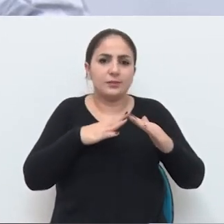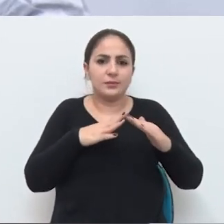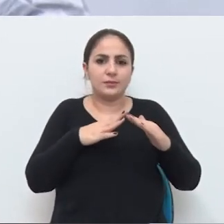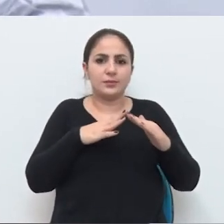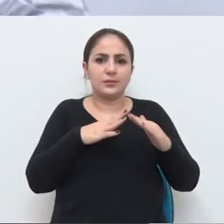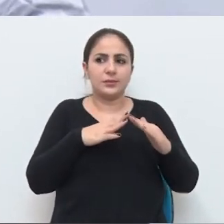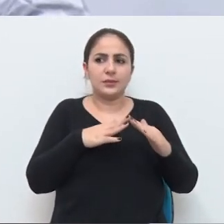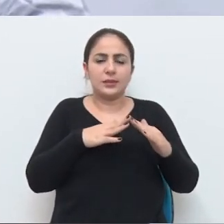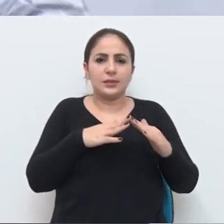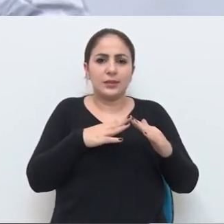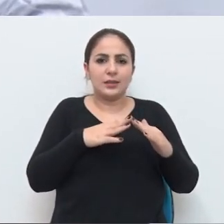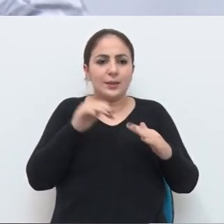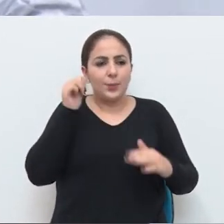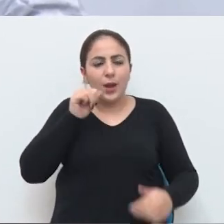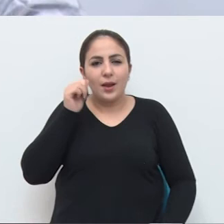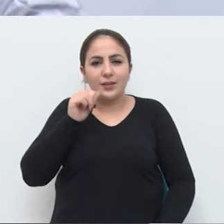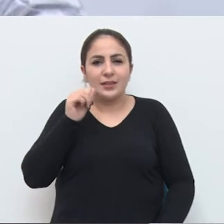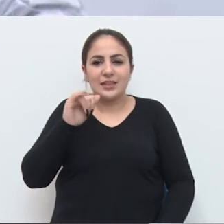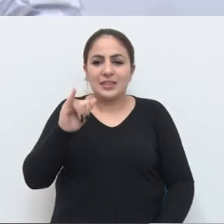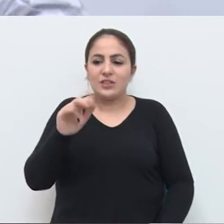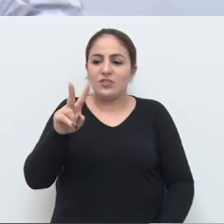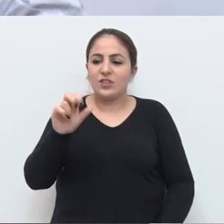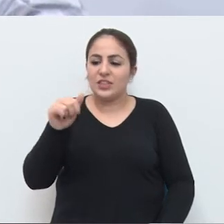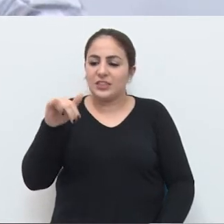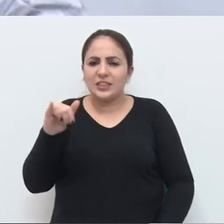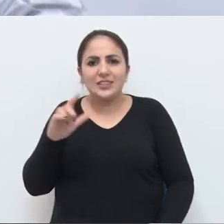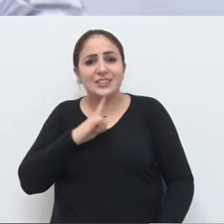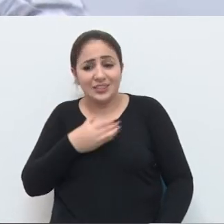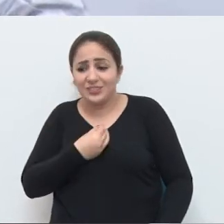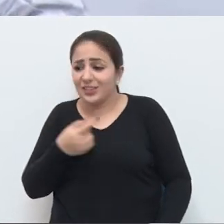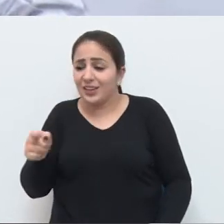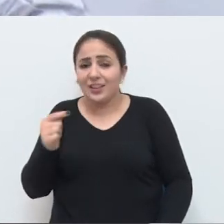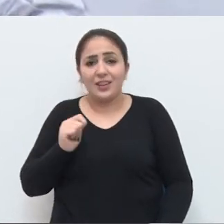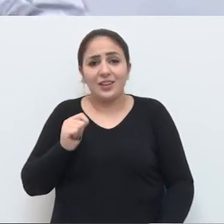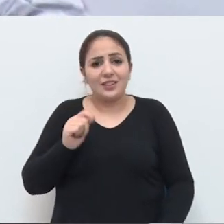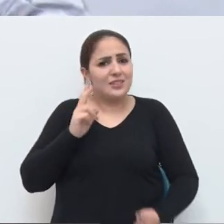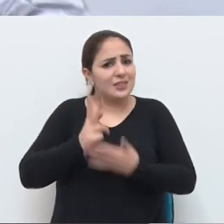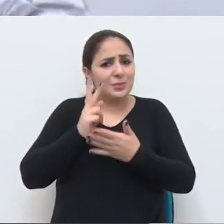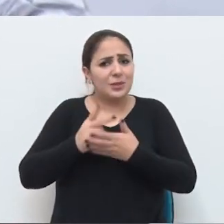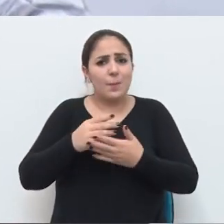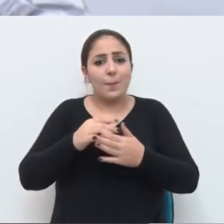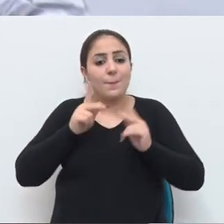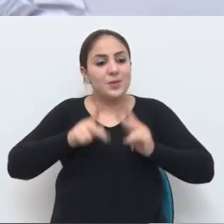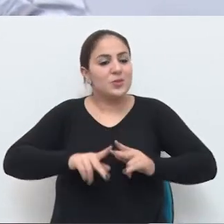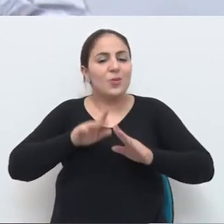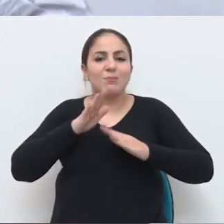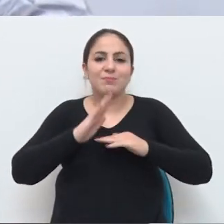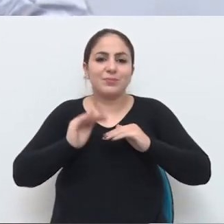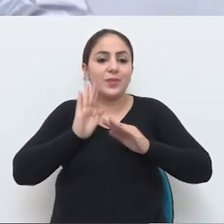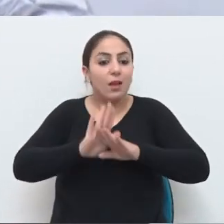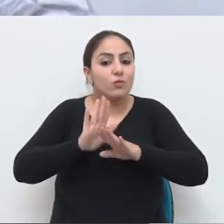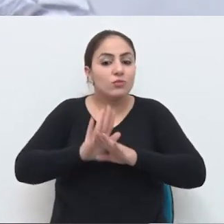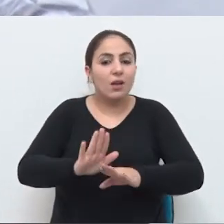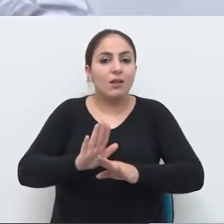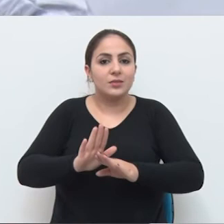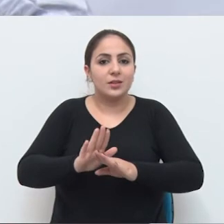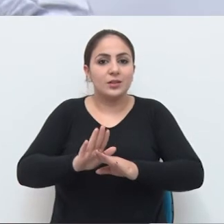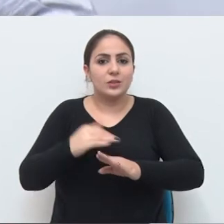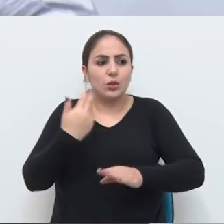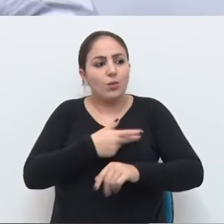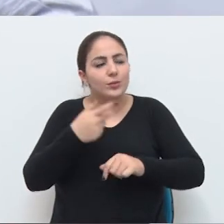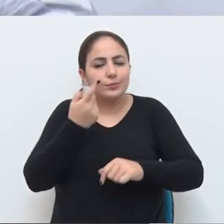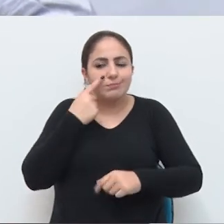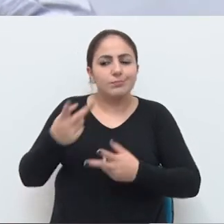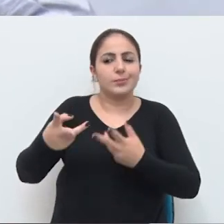da dona Ivanil, que está aqui, que o procuravam. Ele sempre foi uma pessoa atenciosa, porque a gente vai buscar o